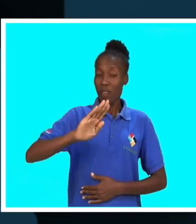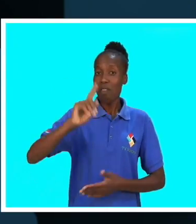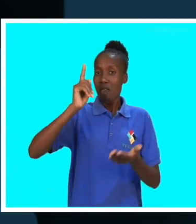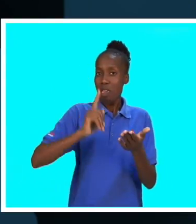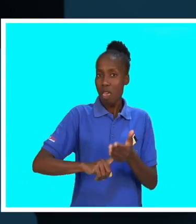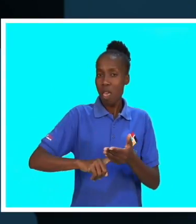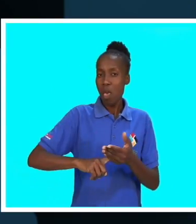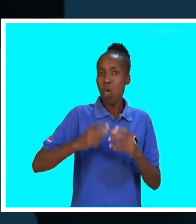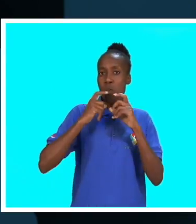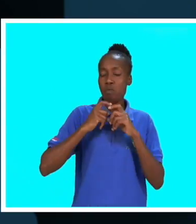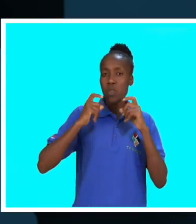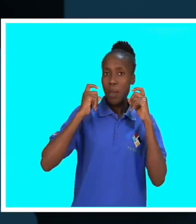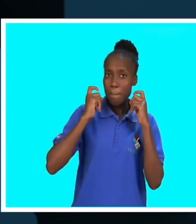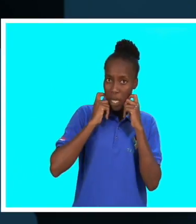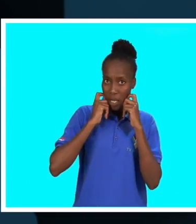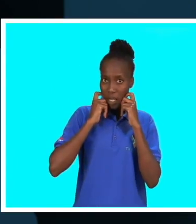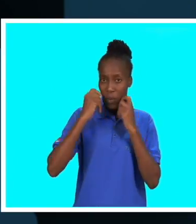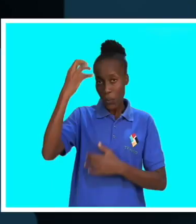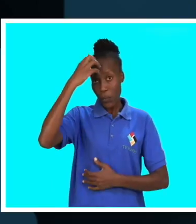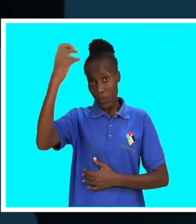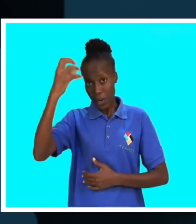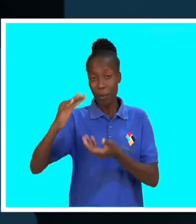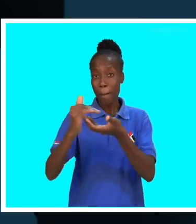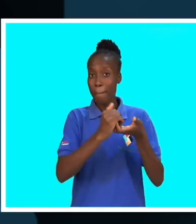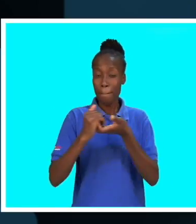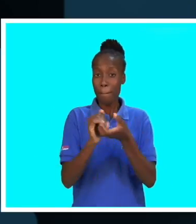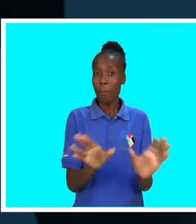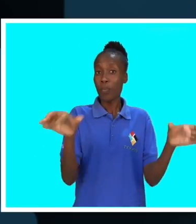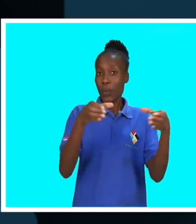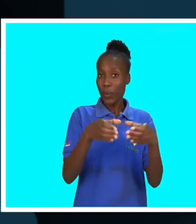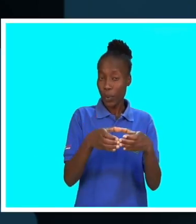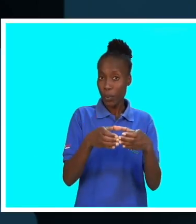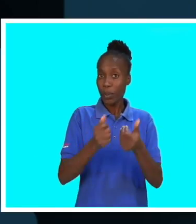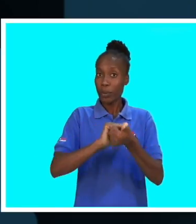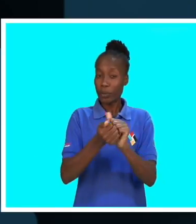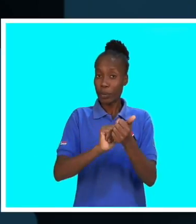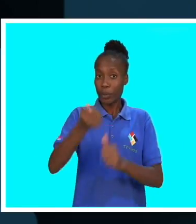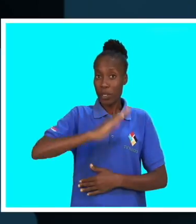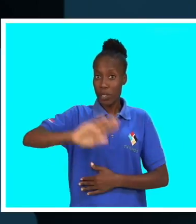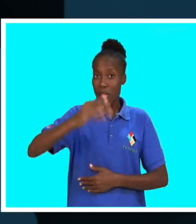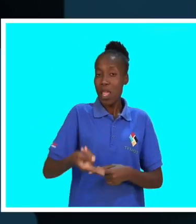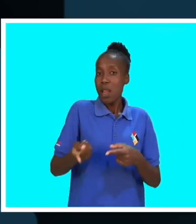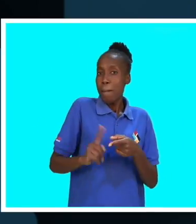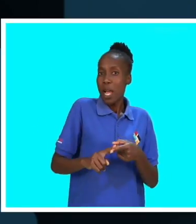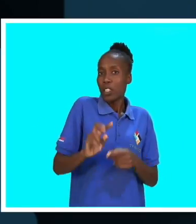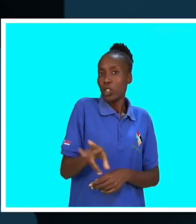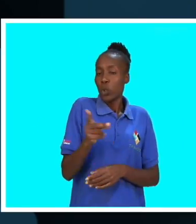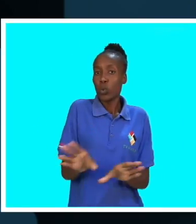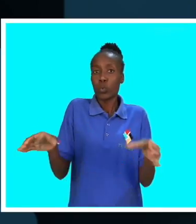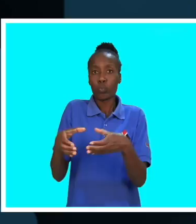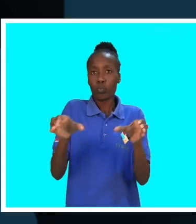moçambique, em parceria com o Movimento Desportivo Nacional e demais sensibilidades desportivas,